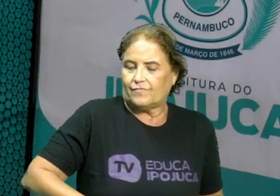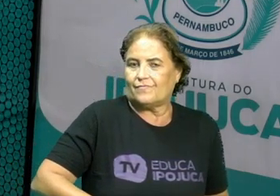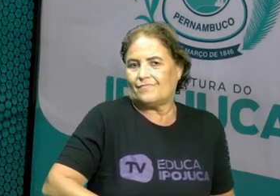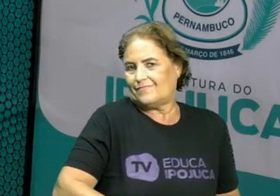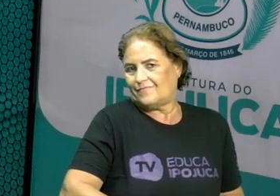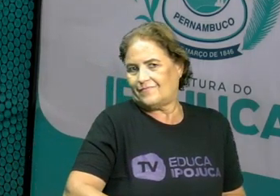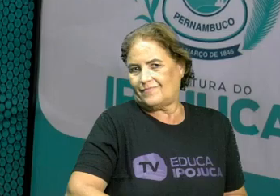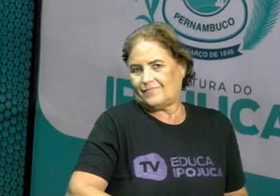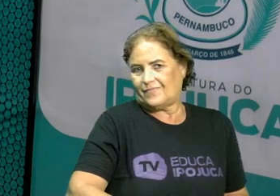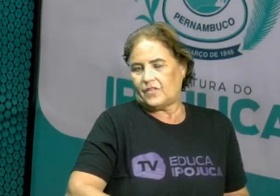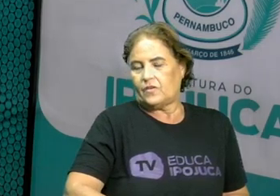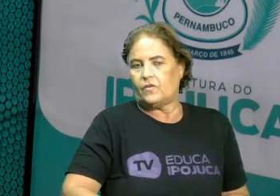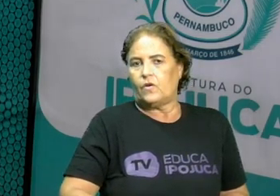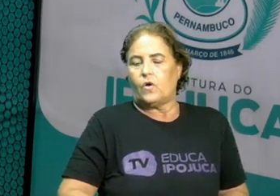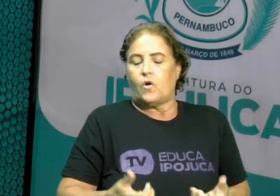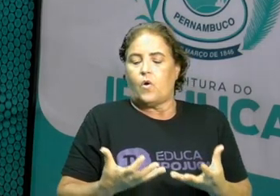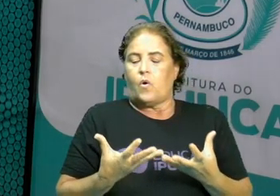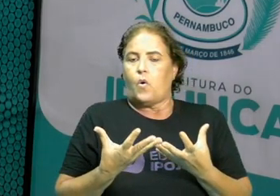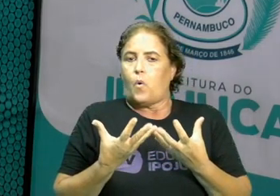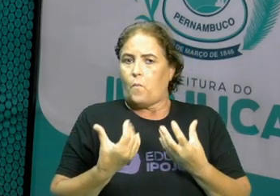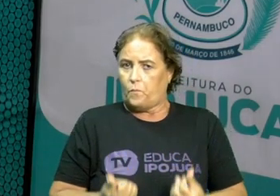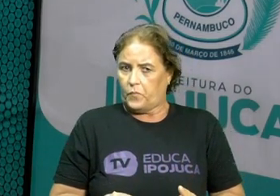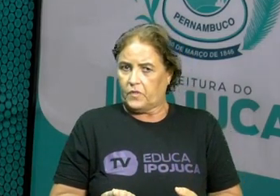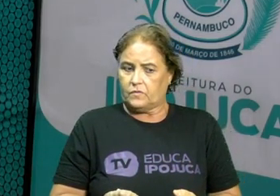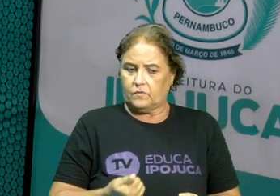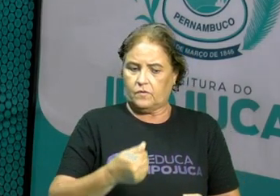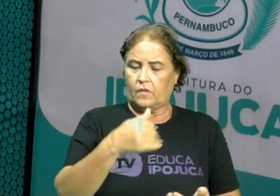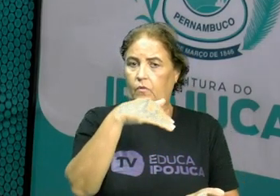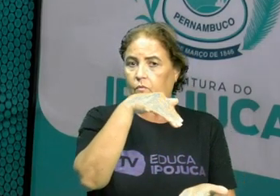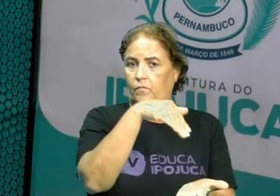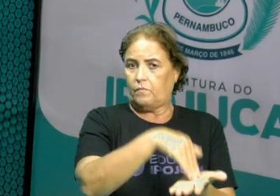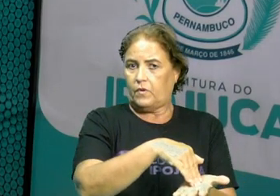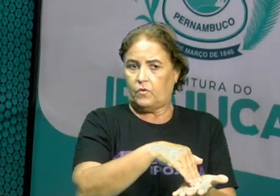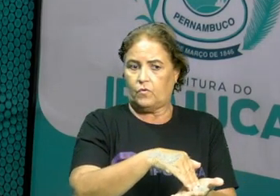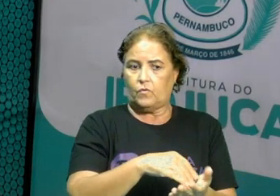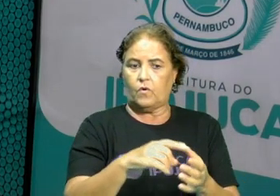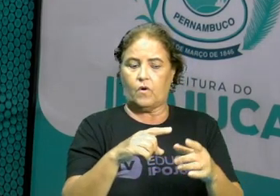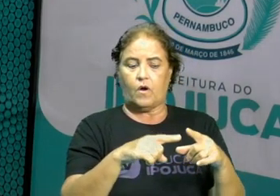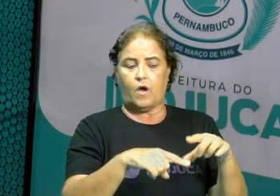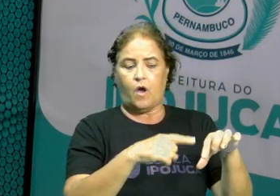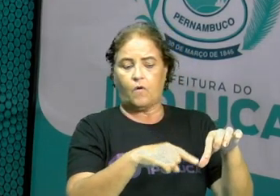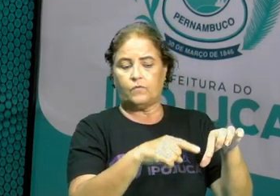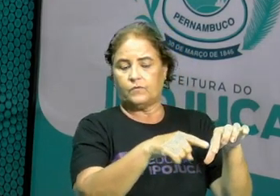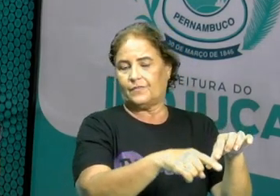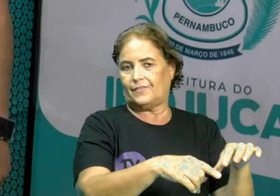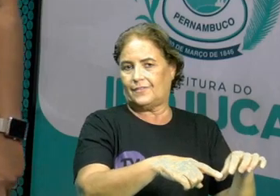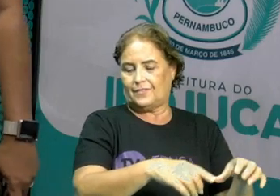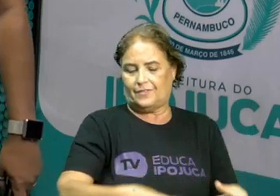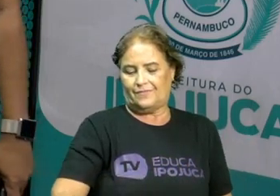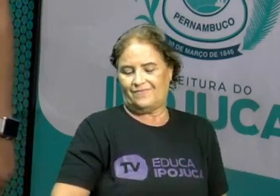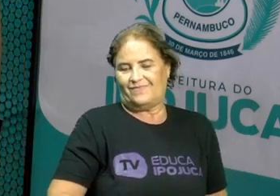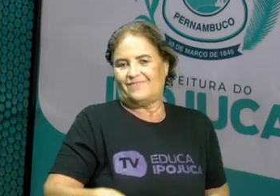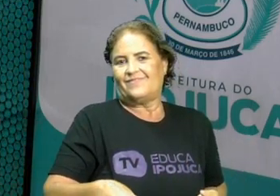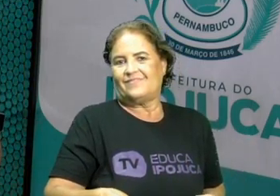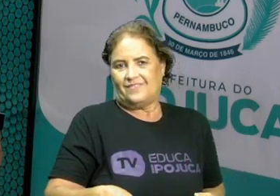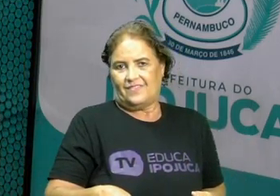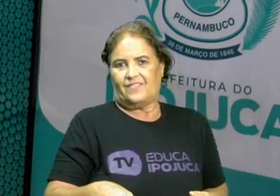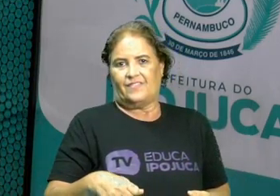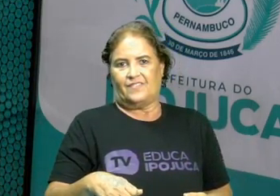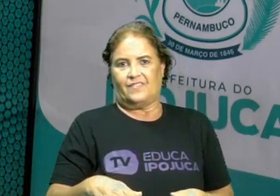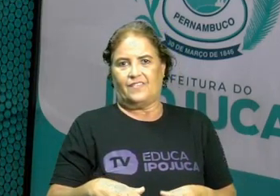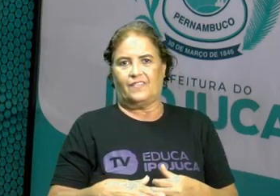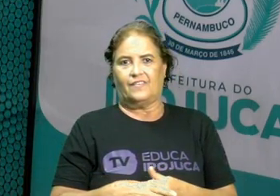peso está no meio, e lá a rodinha vai ser o meu ponto de apoio. E, finalmente, eu tenho a